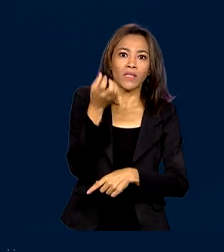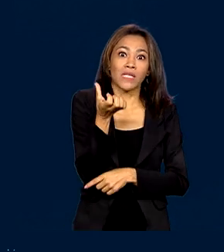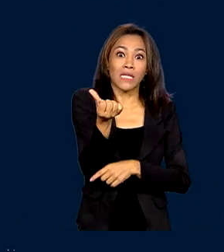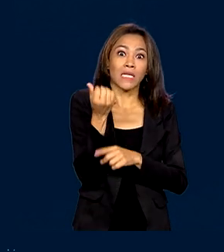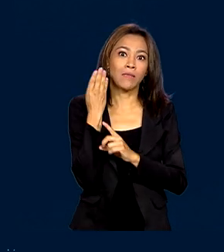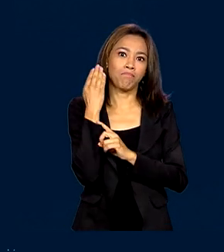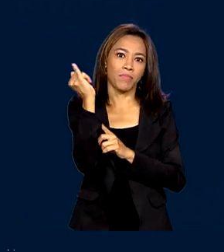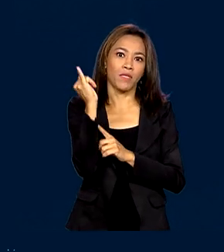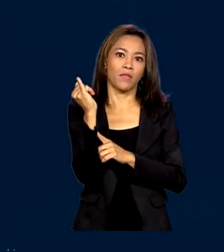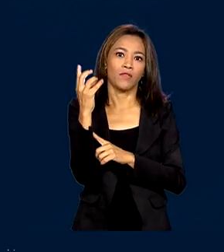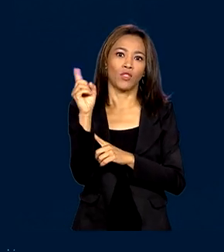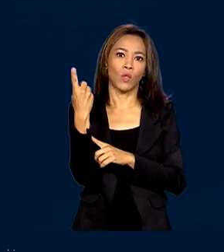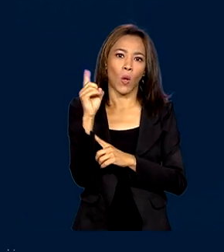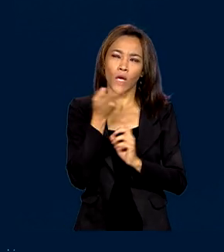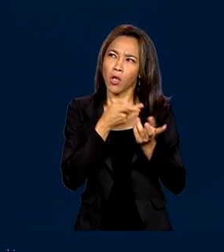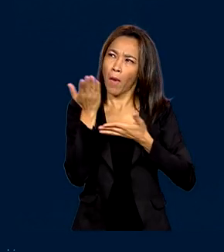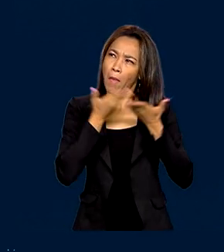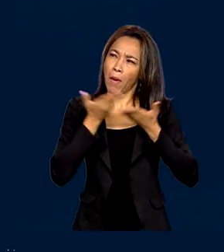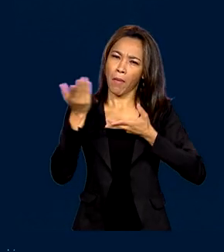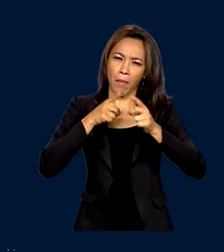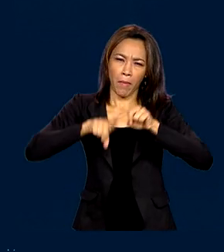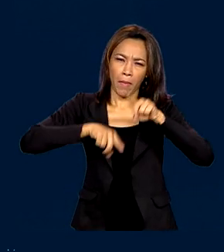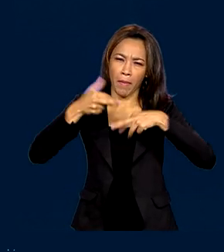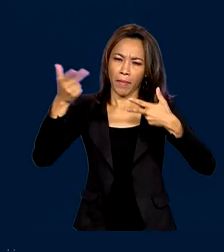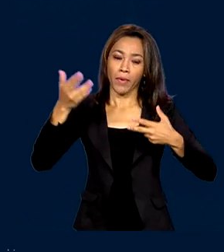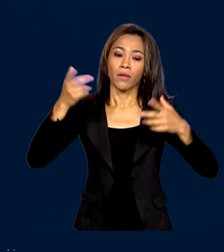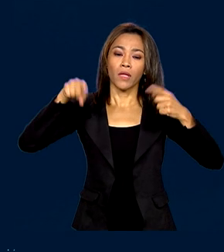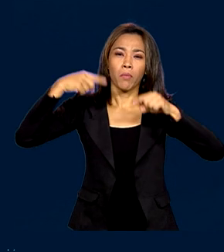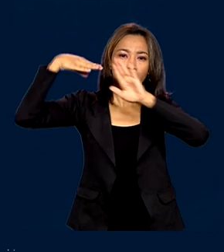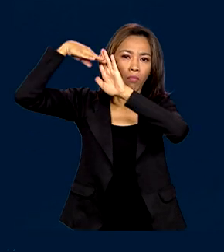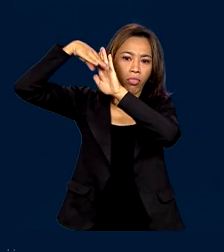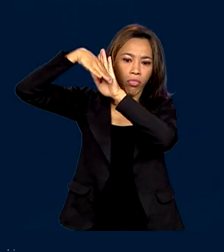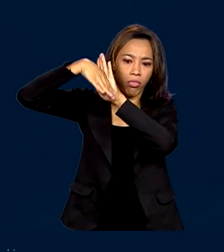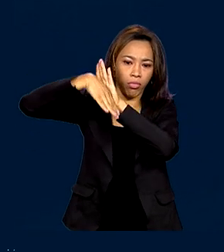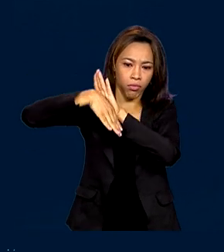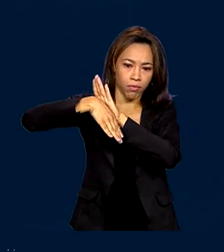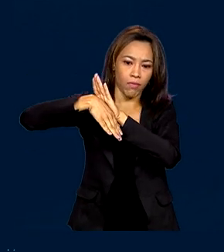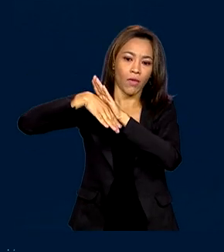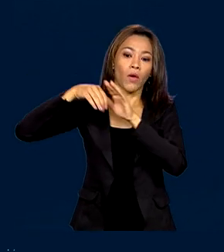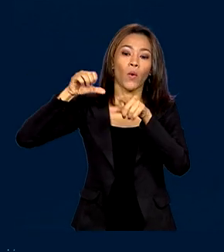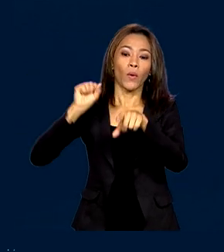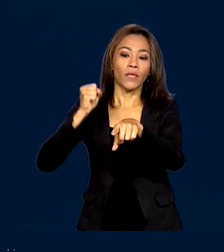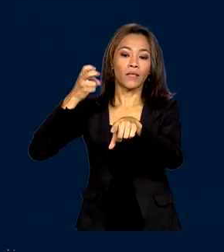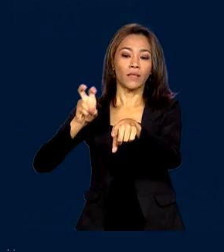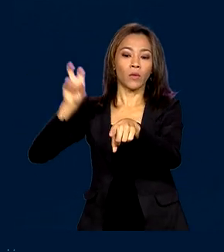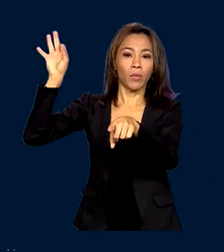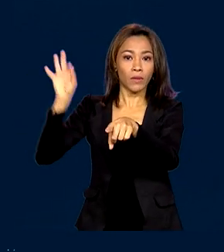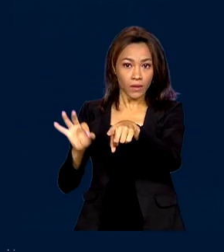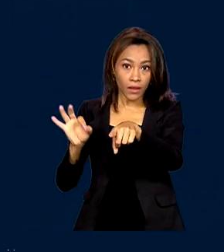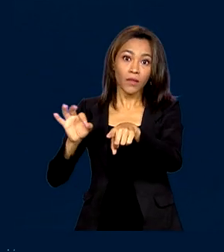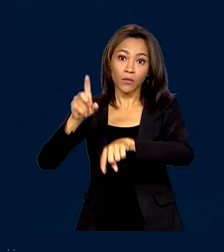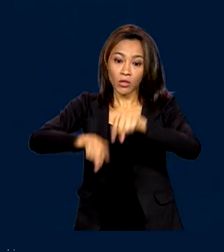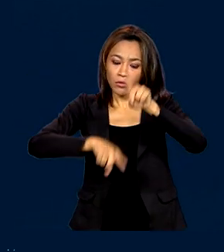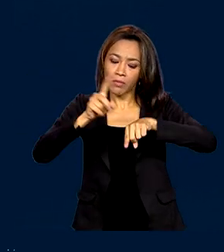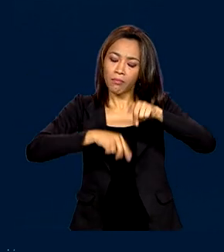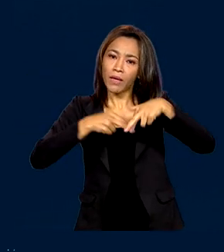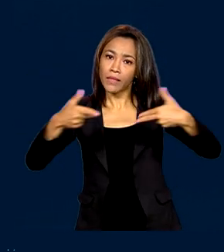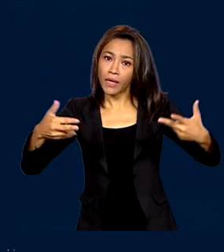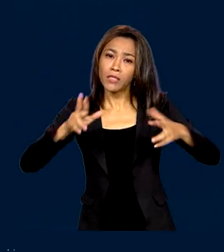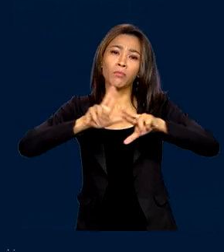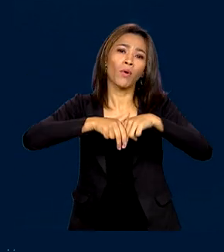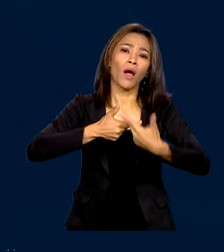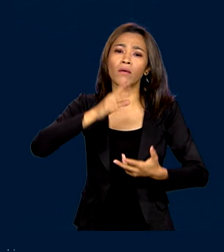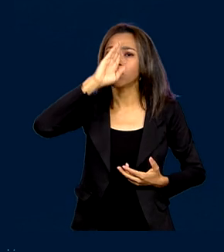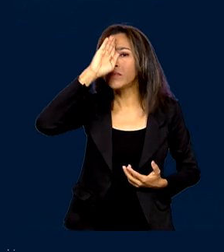bilhões de dólares. Desde então, houve queda de mais de 85% do fluxo comercial, por